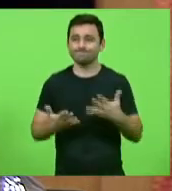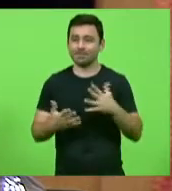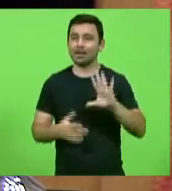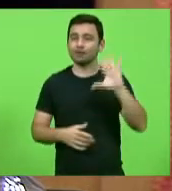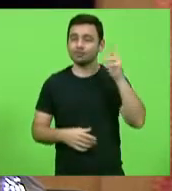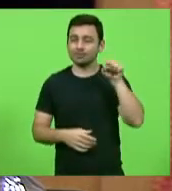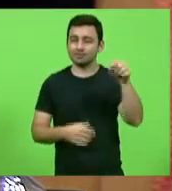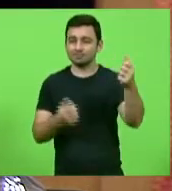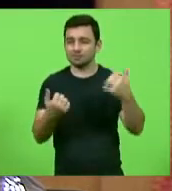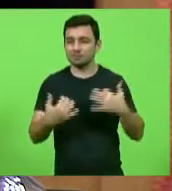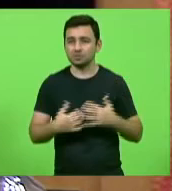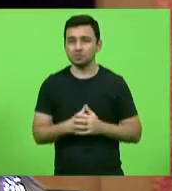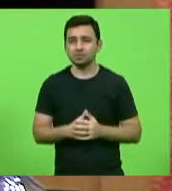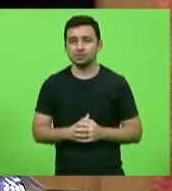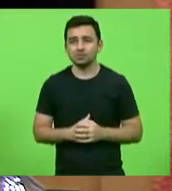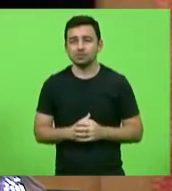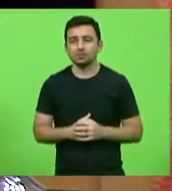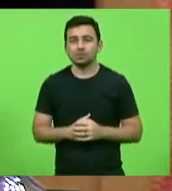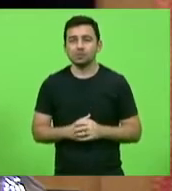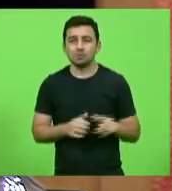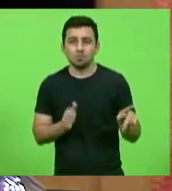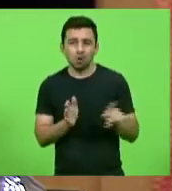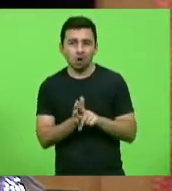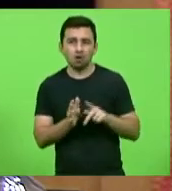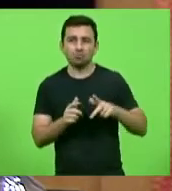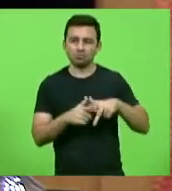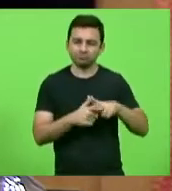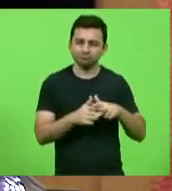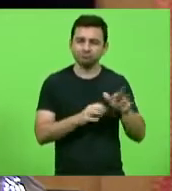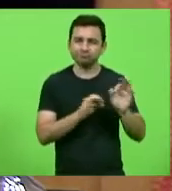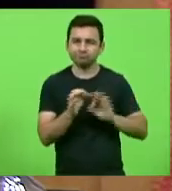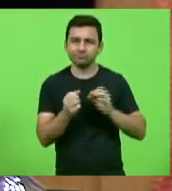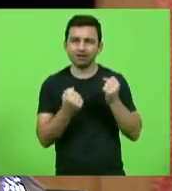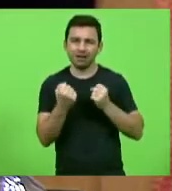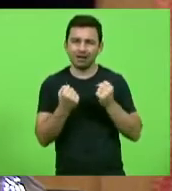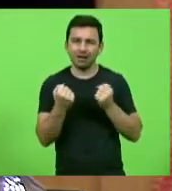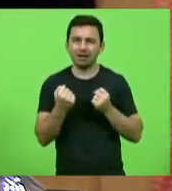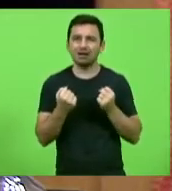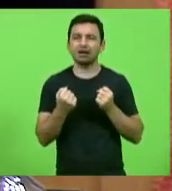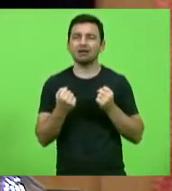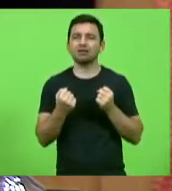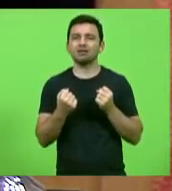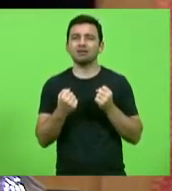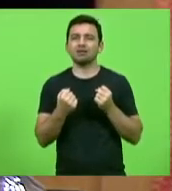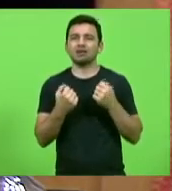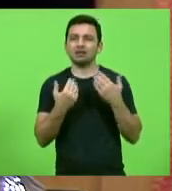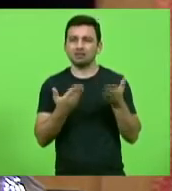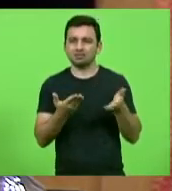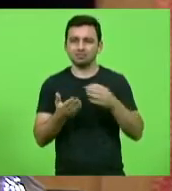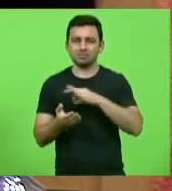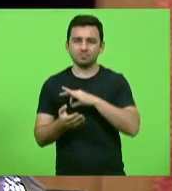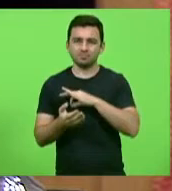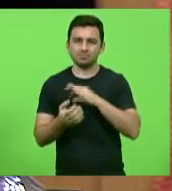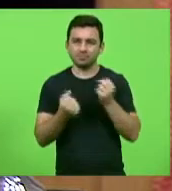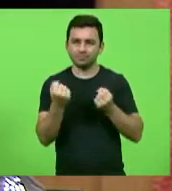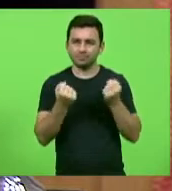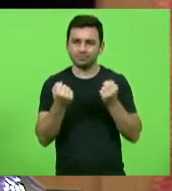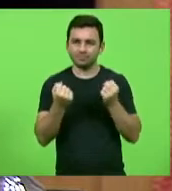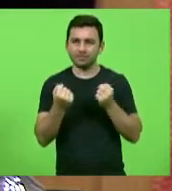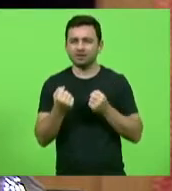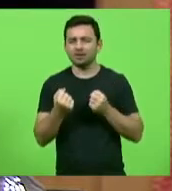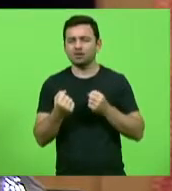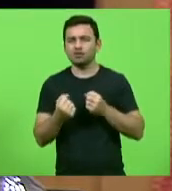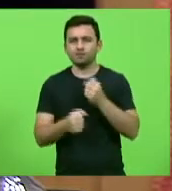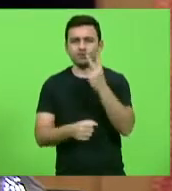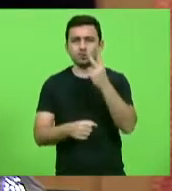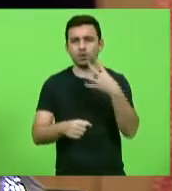tendo com a manutenção da viatura. Viatura que trabalha, é utilizada 24